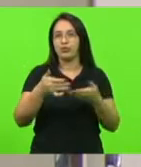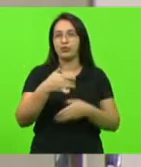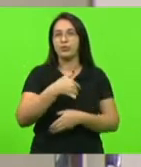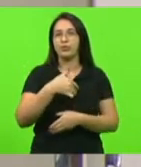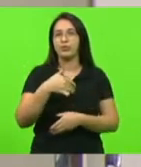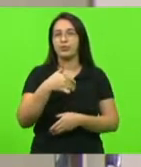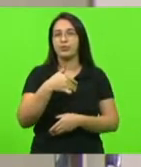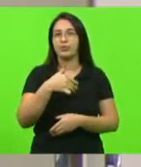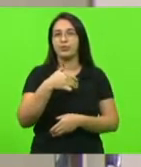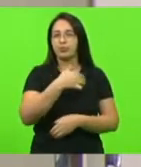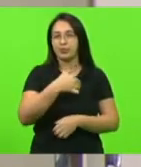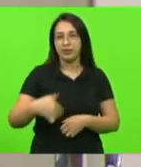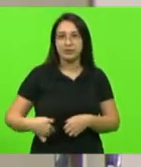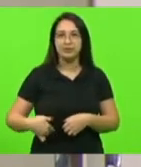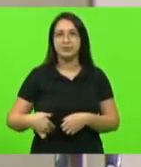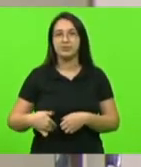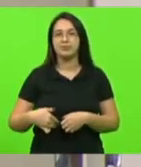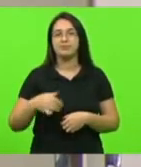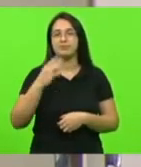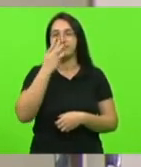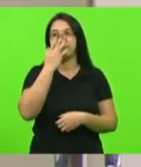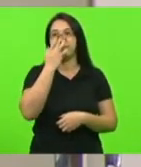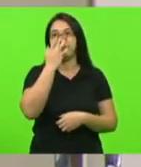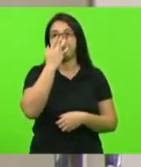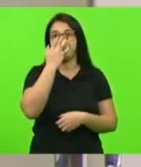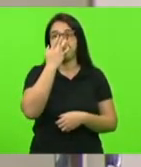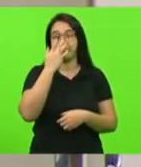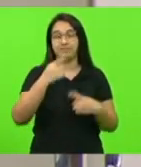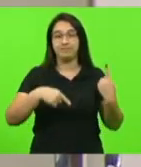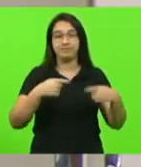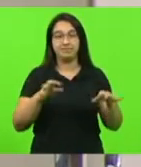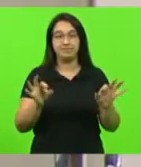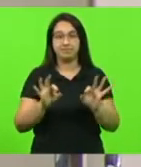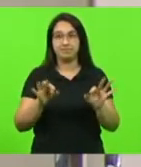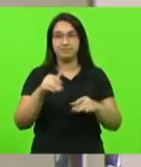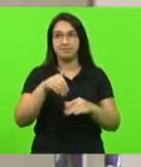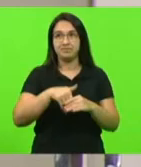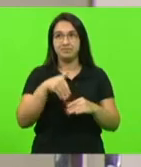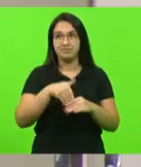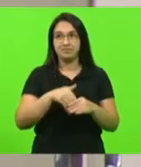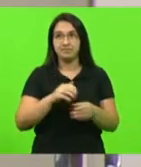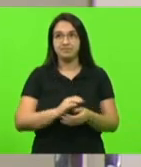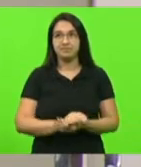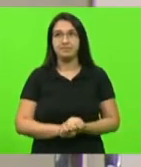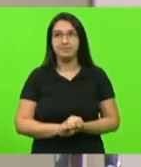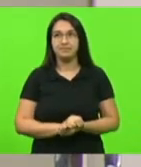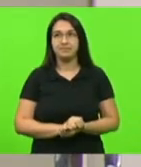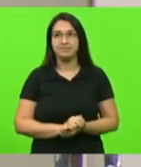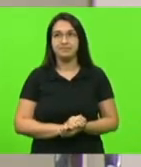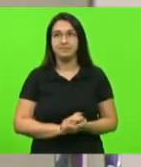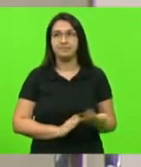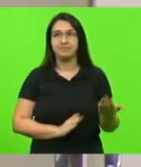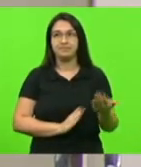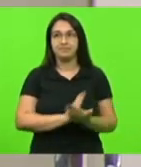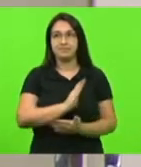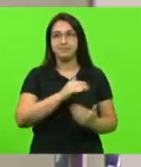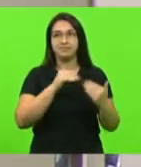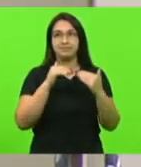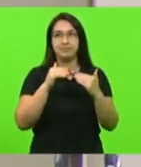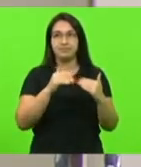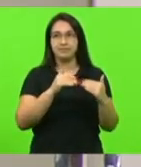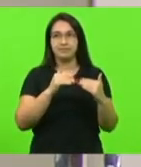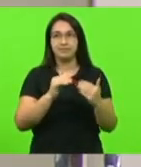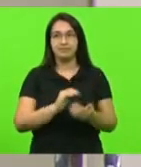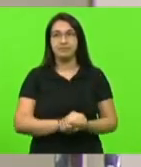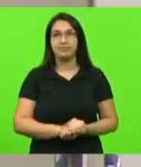renda de sua família em discussão não havendo quem queira discutir em votação deputados que aprovam permaneçam como se encontra aprovado por